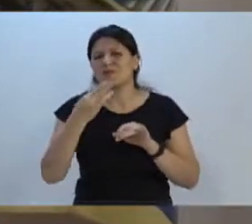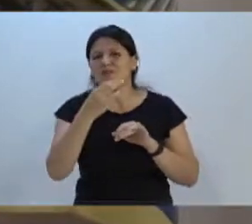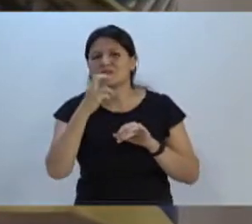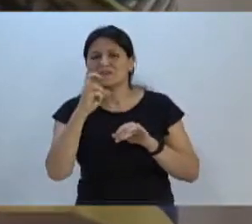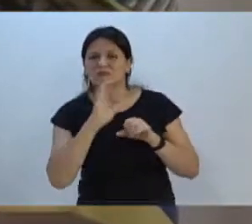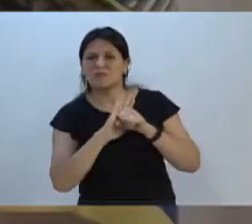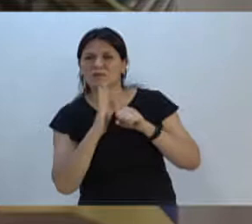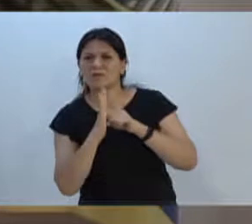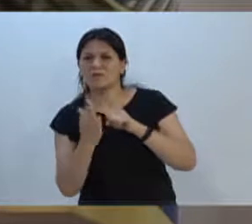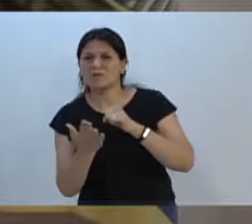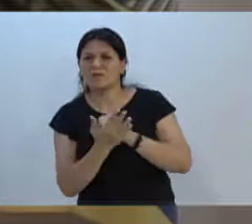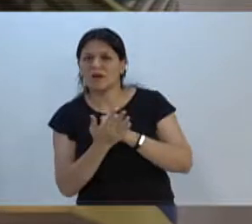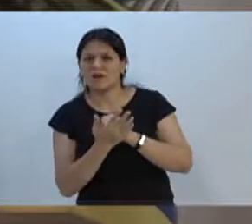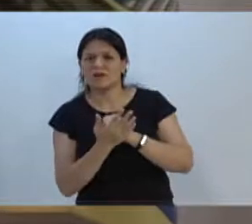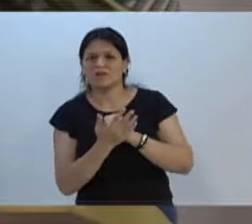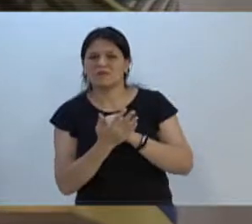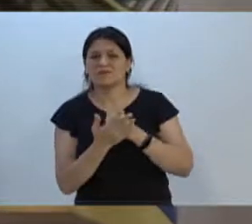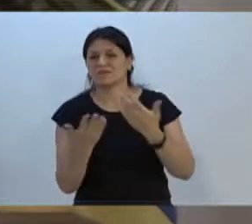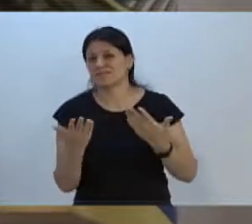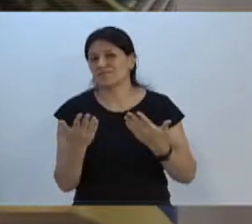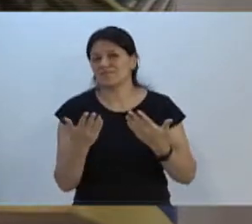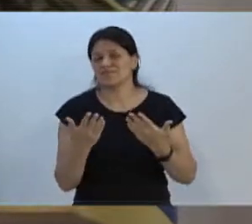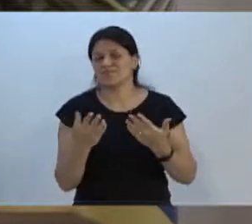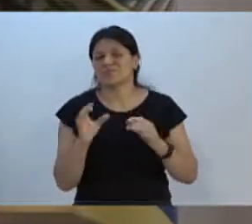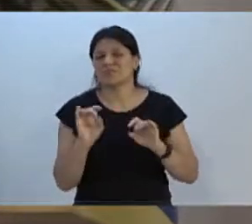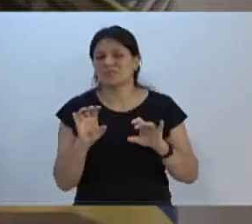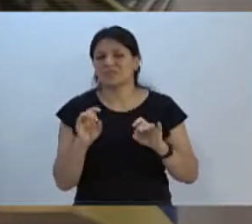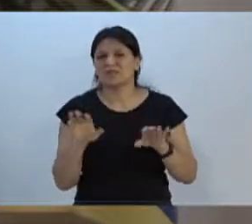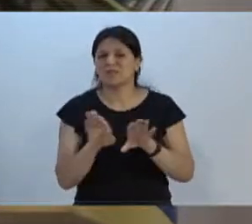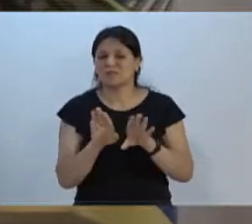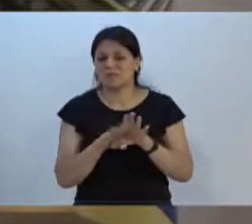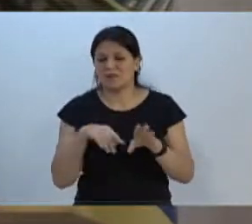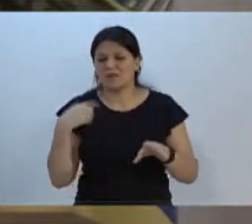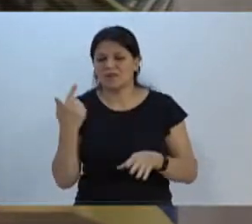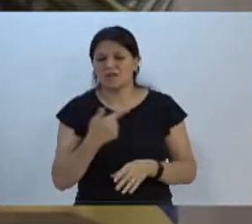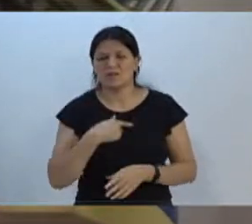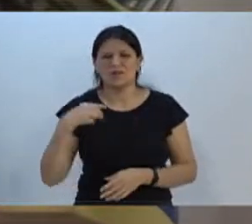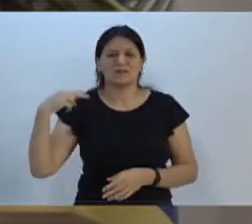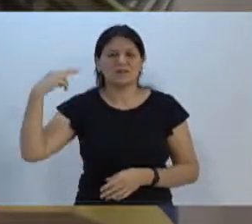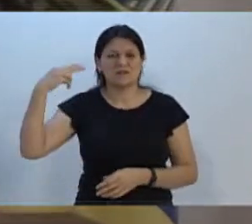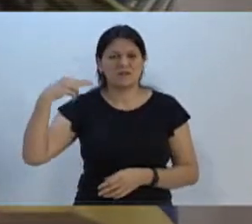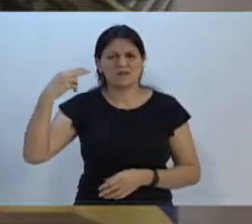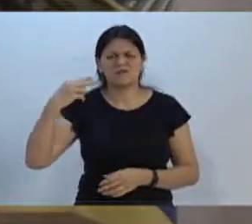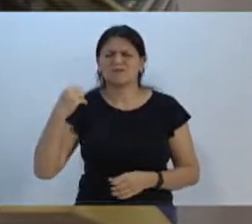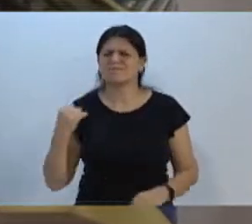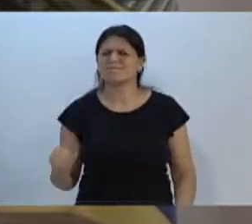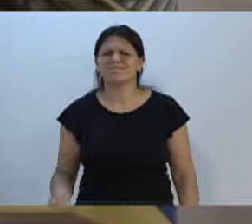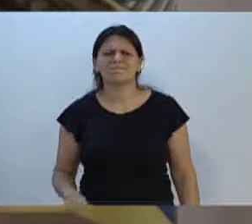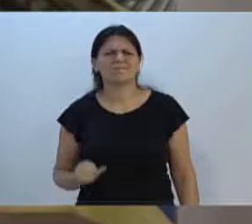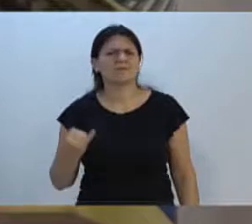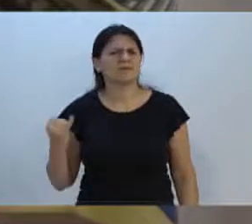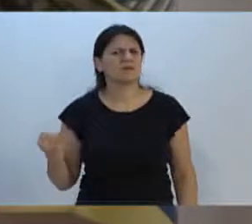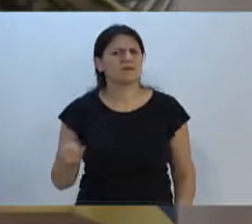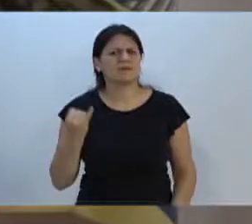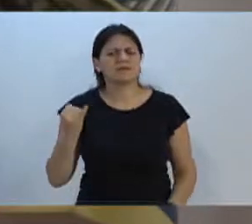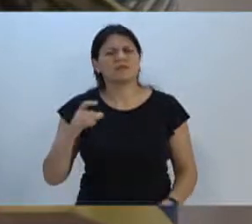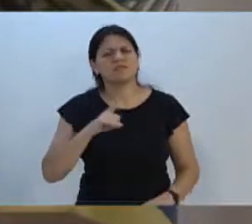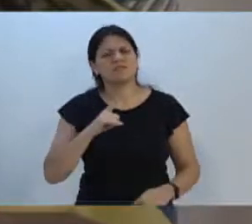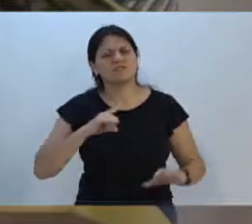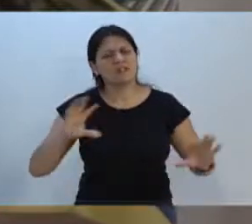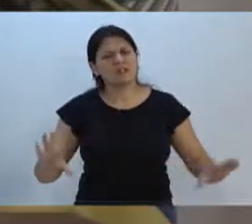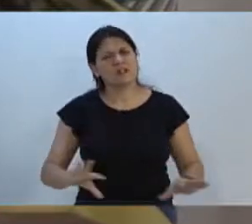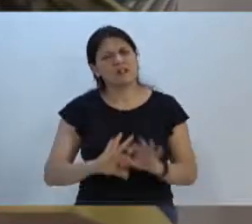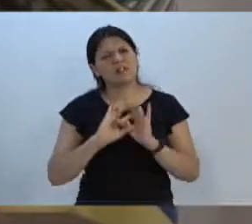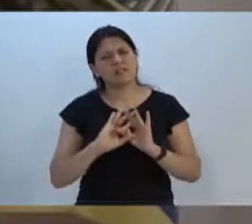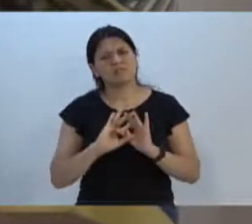cidade, como alguns blumenauenses, em especial os parlamentares. Então, é fundamental que nós tenhamos a Ligação Vela Garcia.